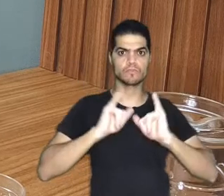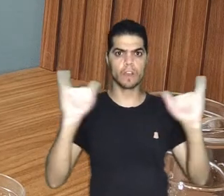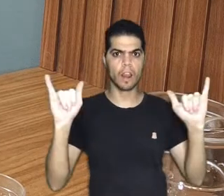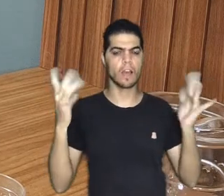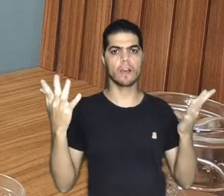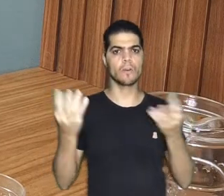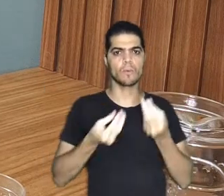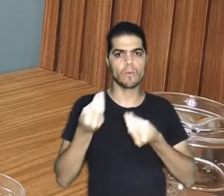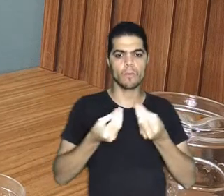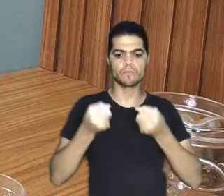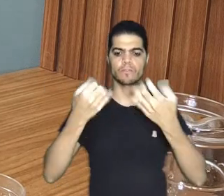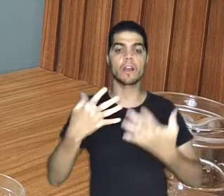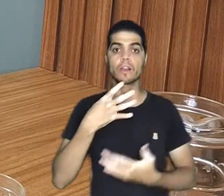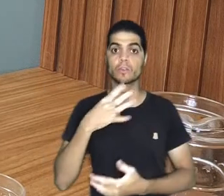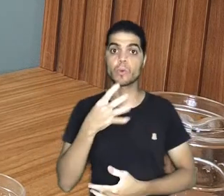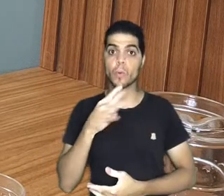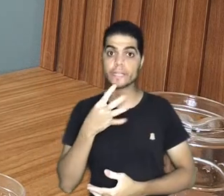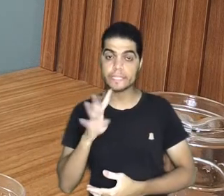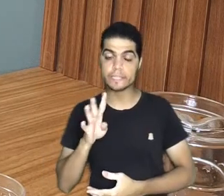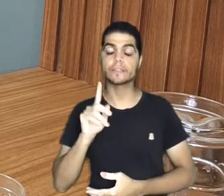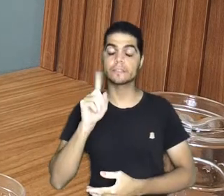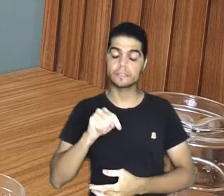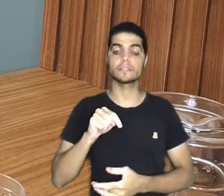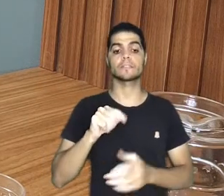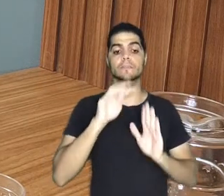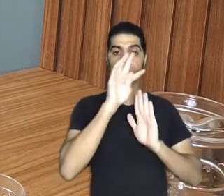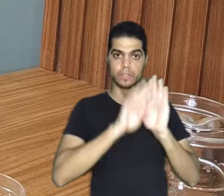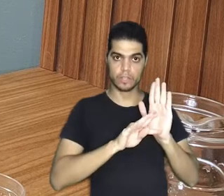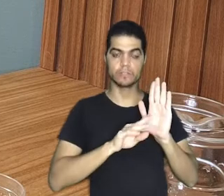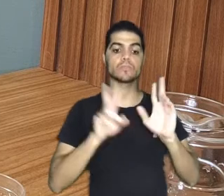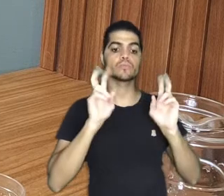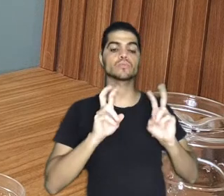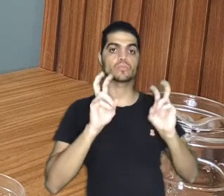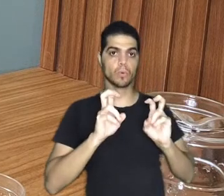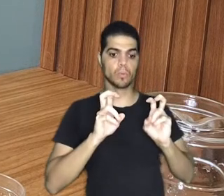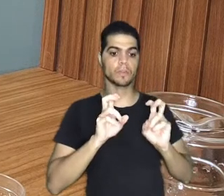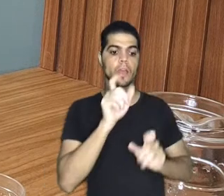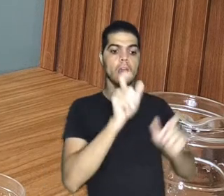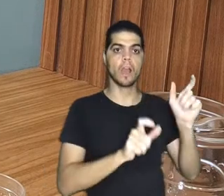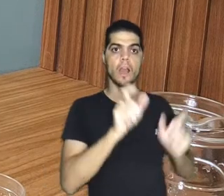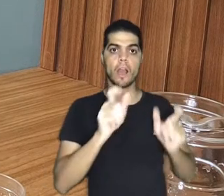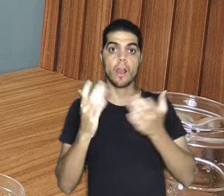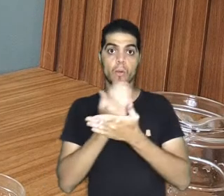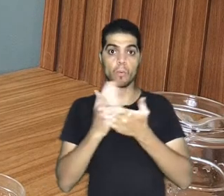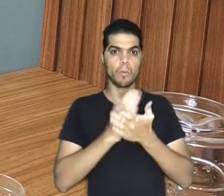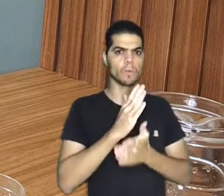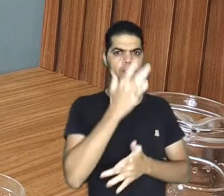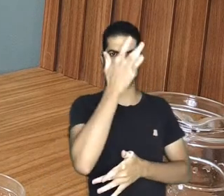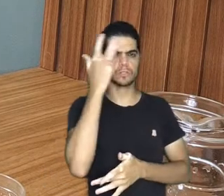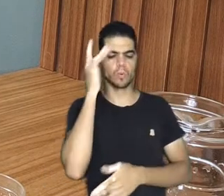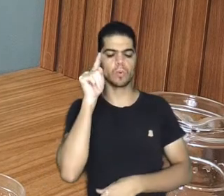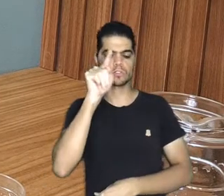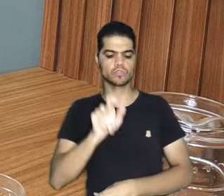não conhecia, que era um pouco escondida assim, que é a ideia de alguns personagens brasileiros que saem do